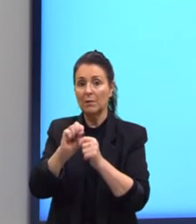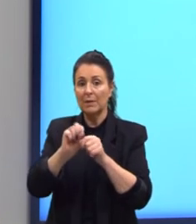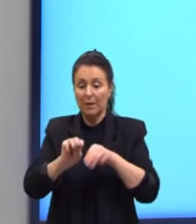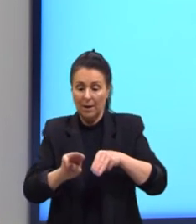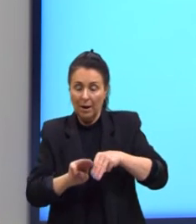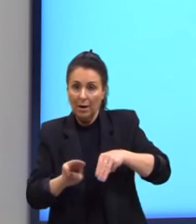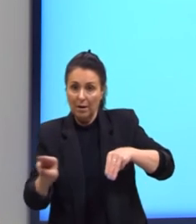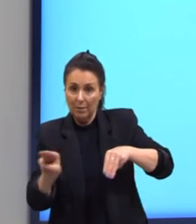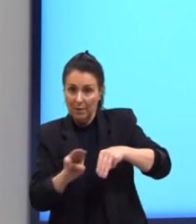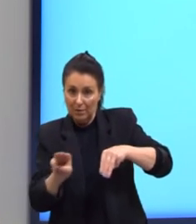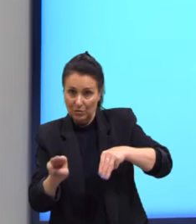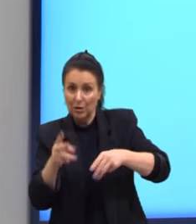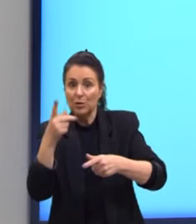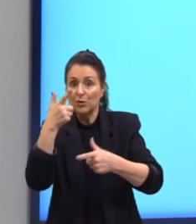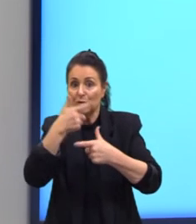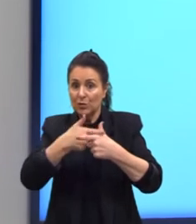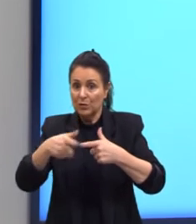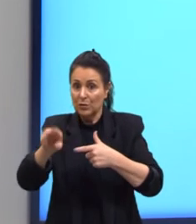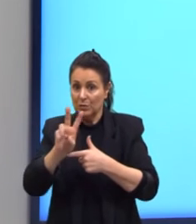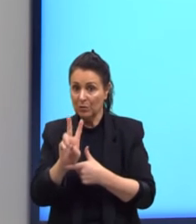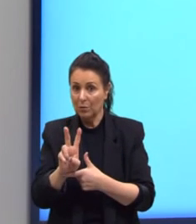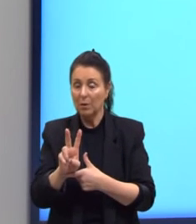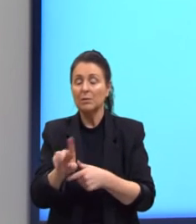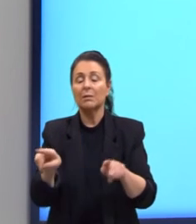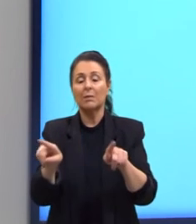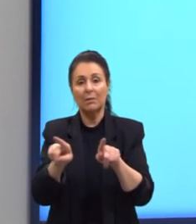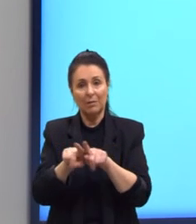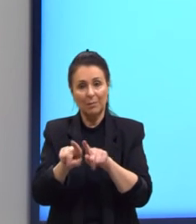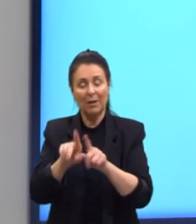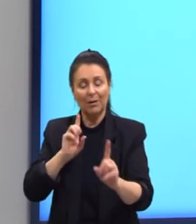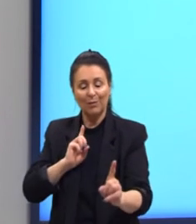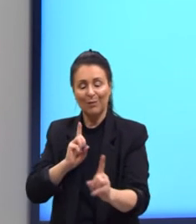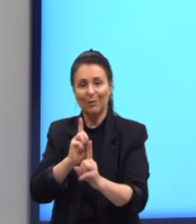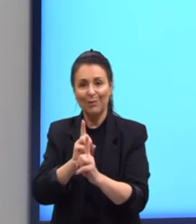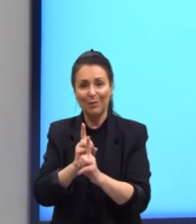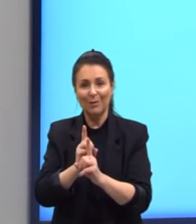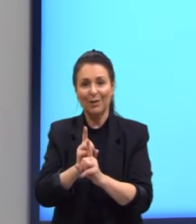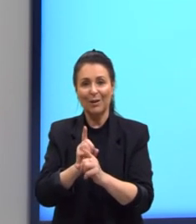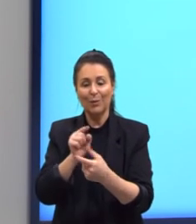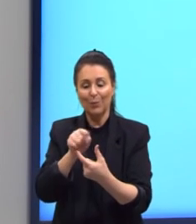aritmética dividir por 2 chegamos também no termo central